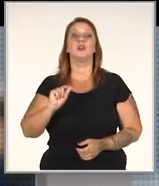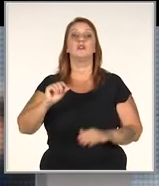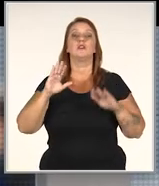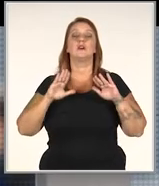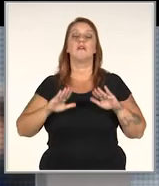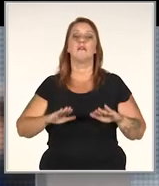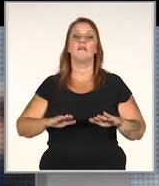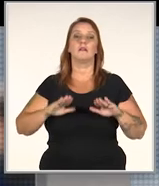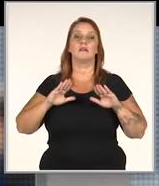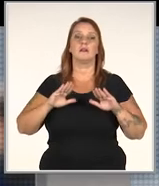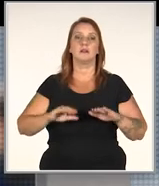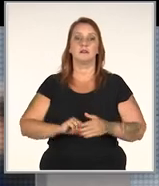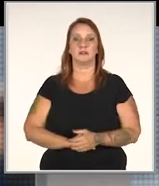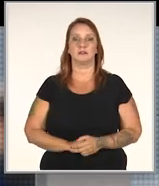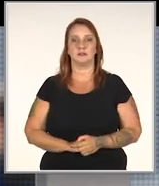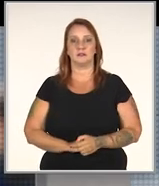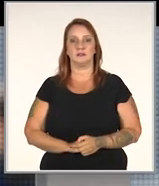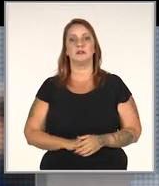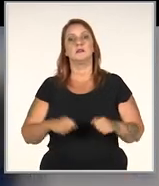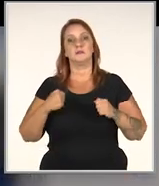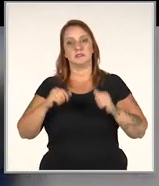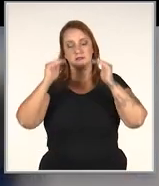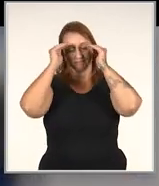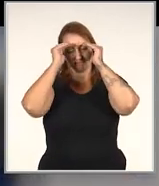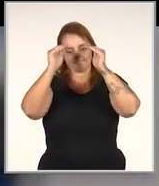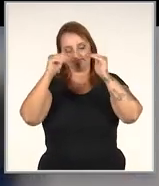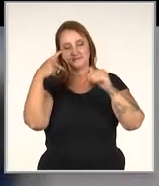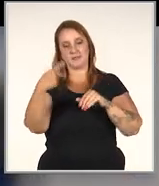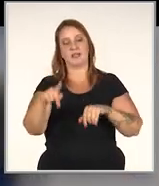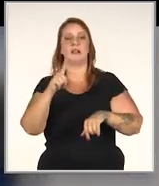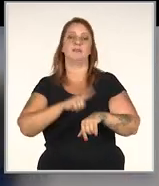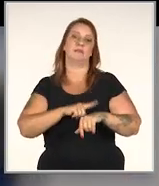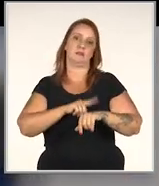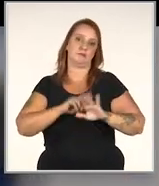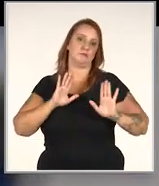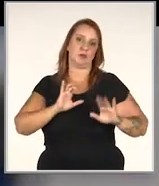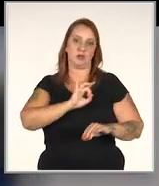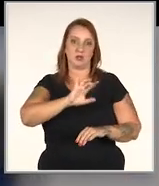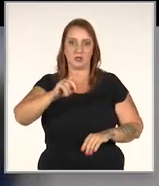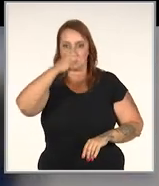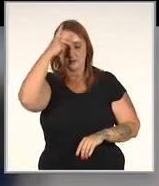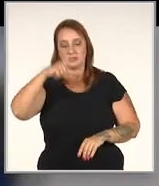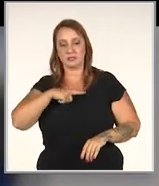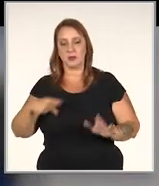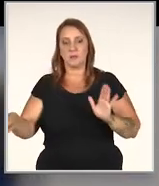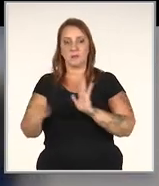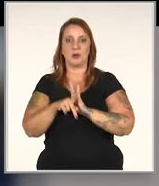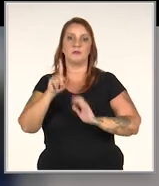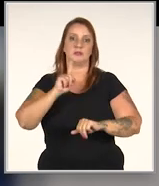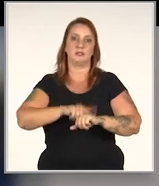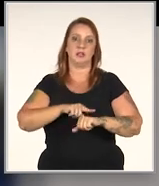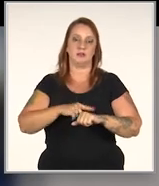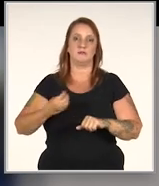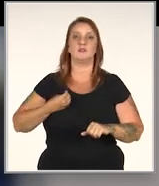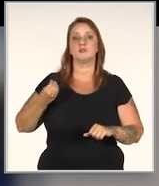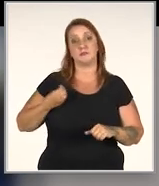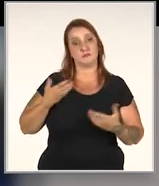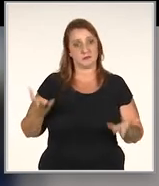E o devagar? O devagar, bom, você tem que respeitar o tempo da pessoa, cada pessoa tem um tempo de